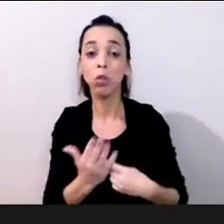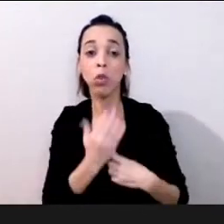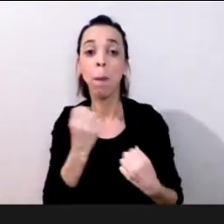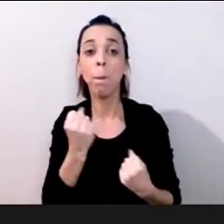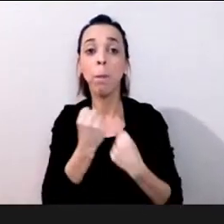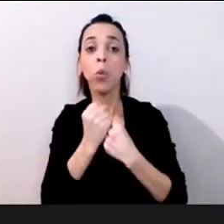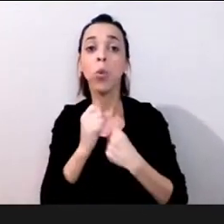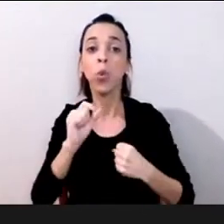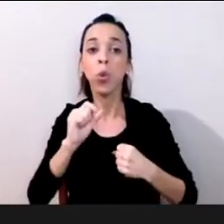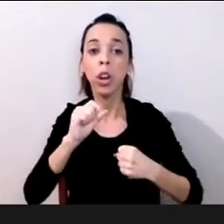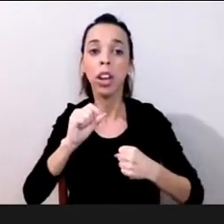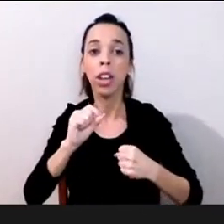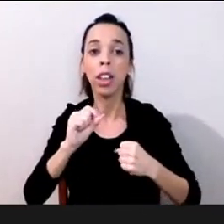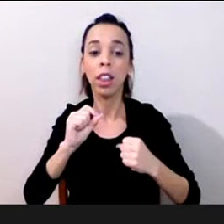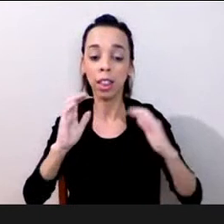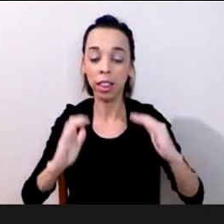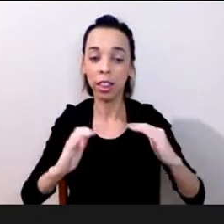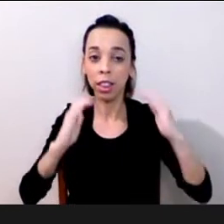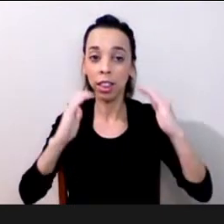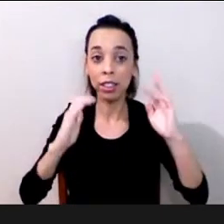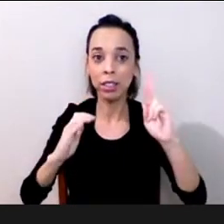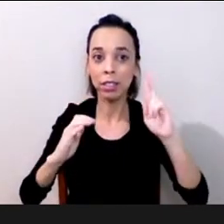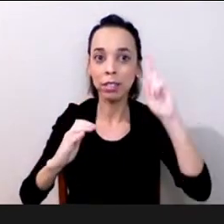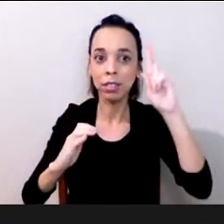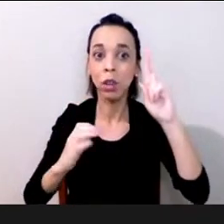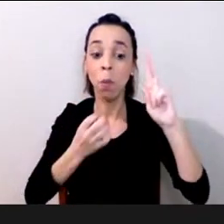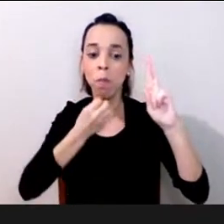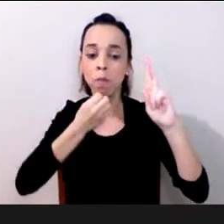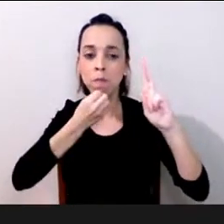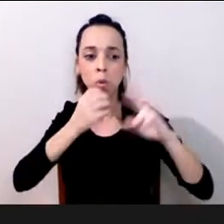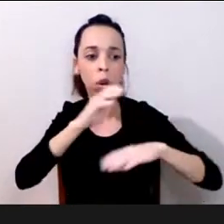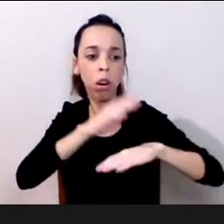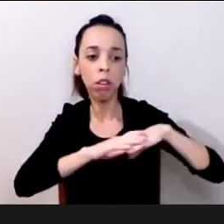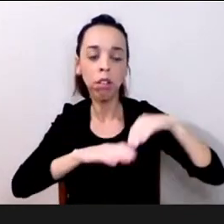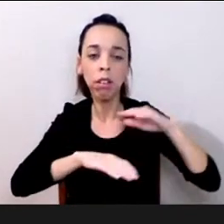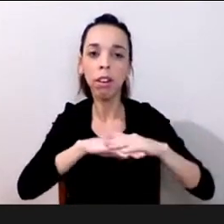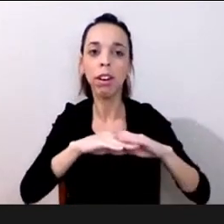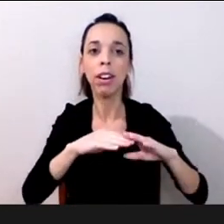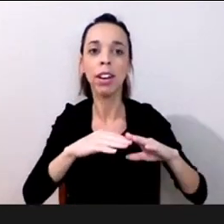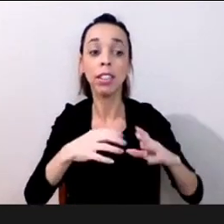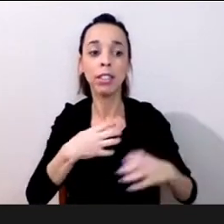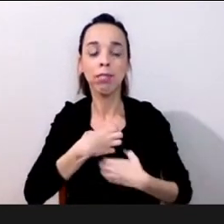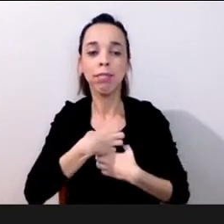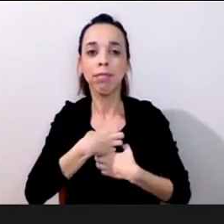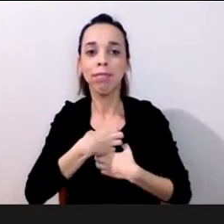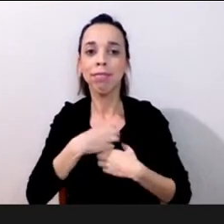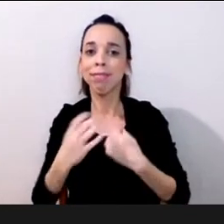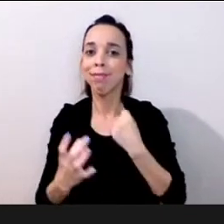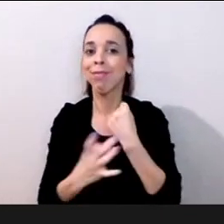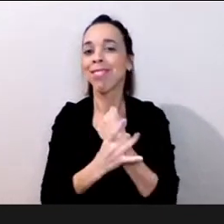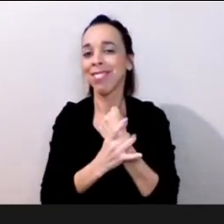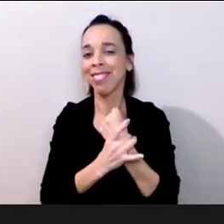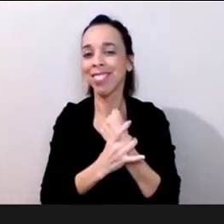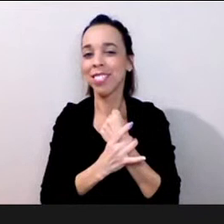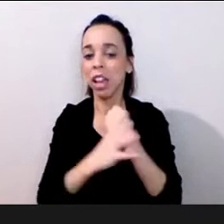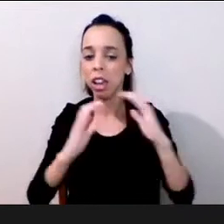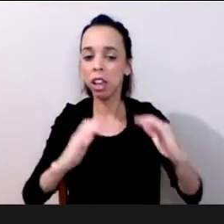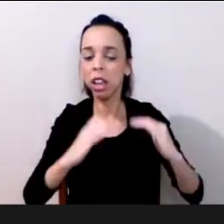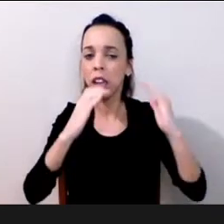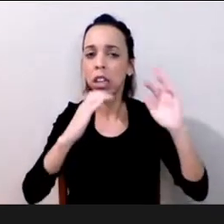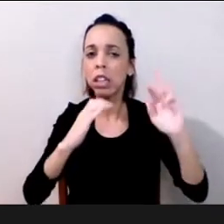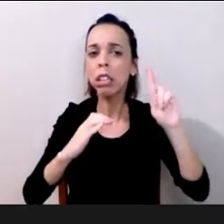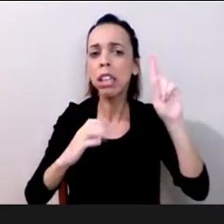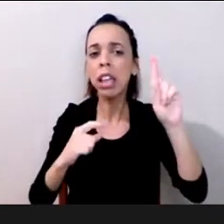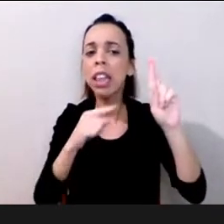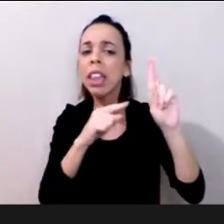ajudam muito também a perceber onde é que nós queremos ir e quando eu penso em lideranças não penso numa pessoa ou não penso em